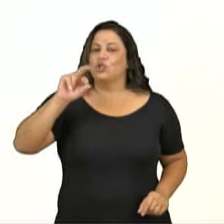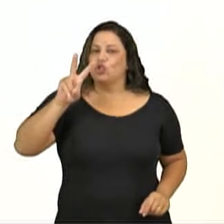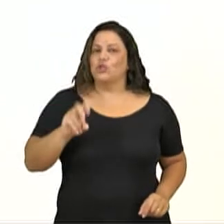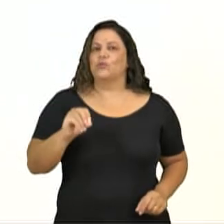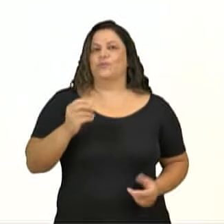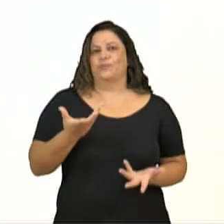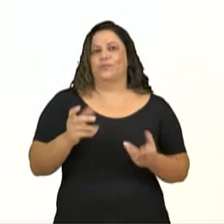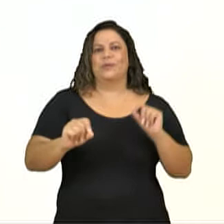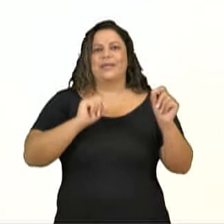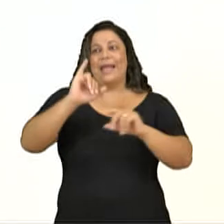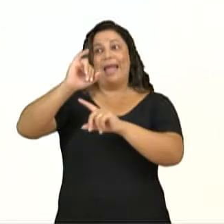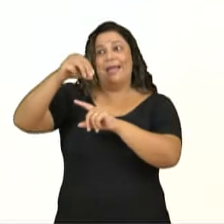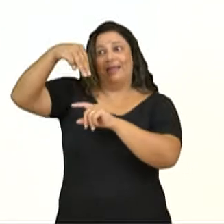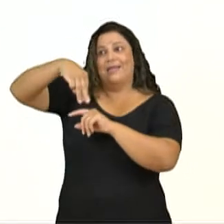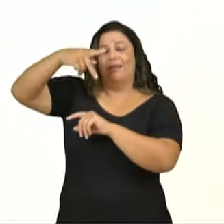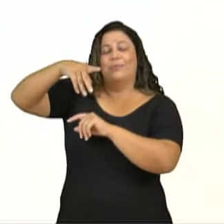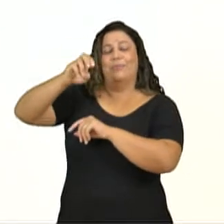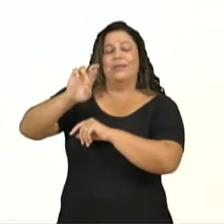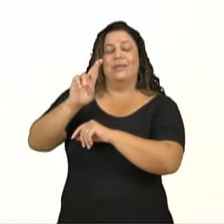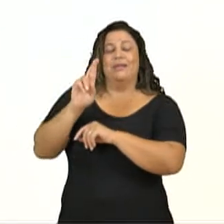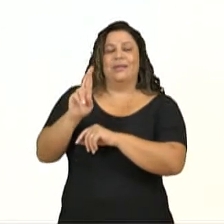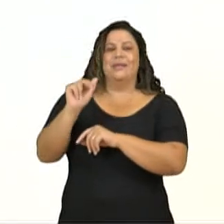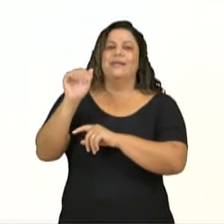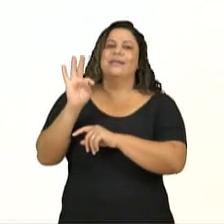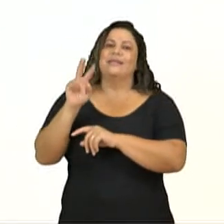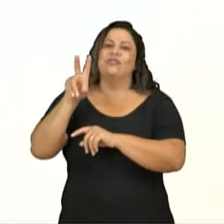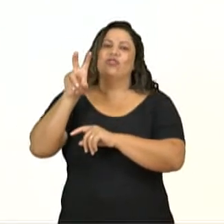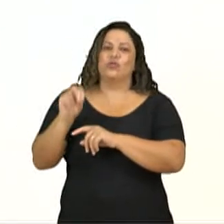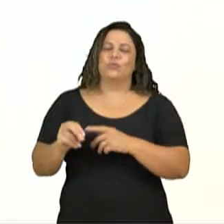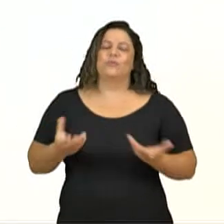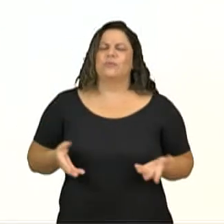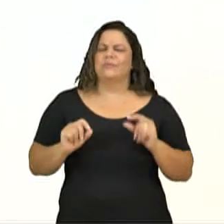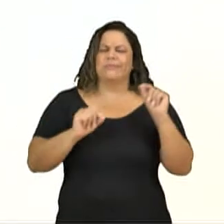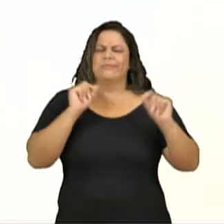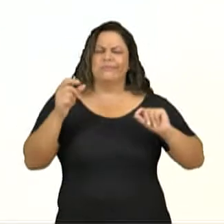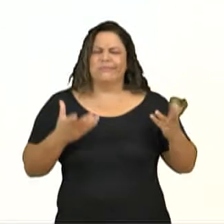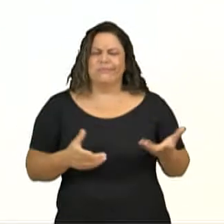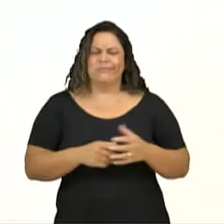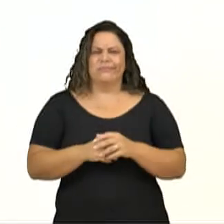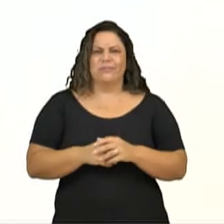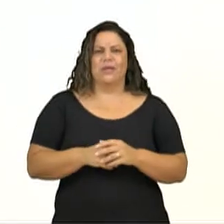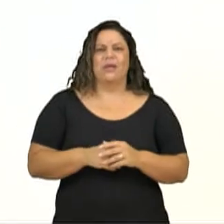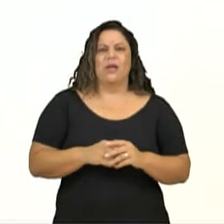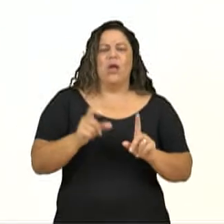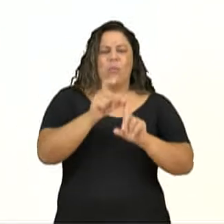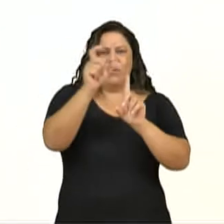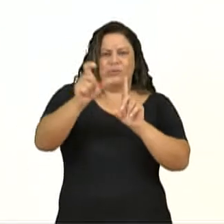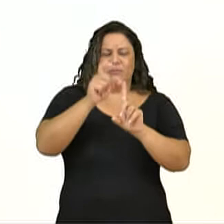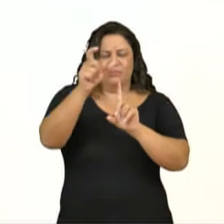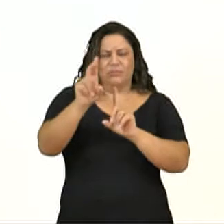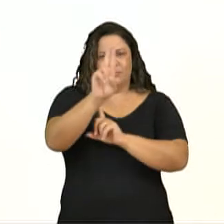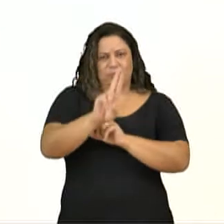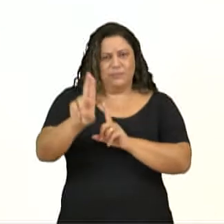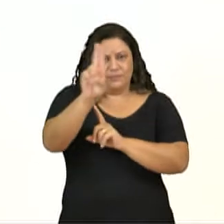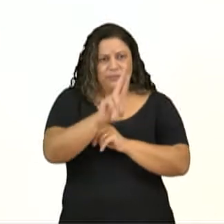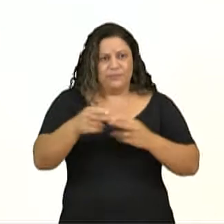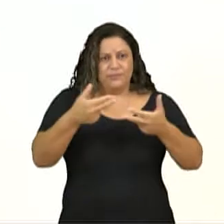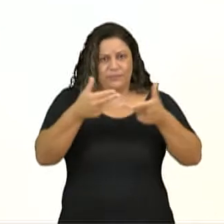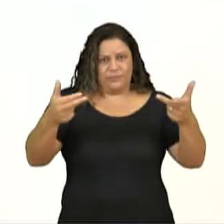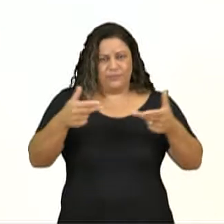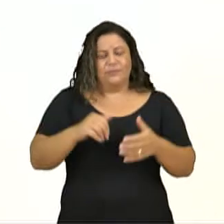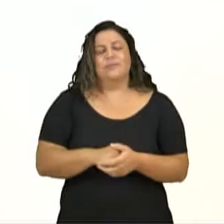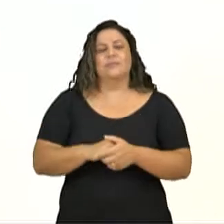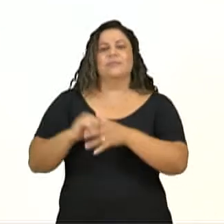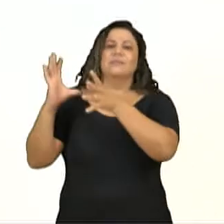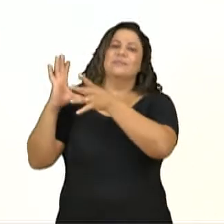Vamos ver lá. Lembro um pouquinho? Já ajuda. O imperativo é o modo verbal que se utiliza, dependendo do